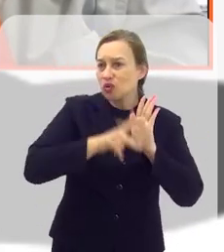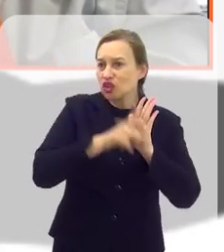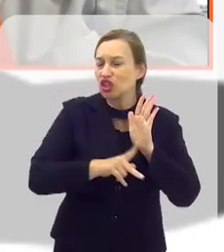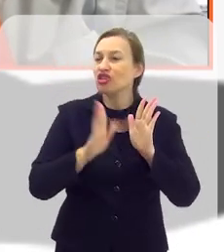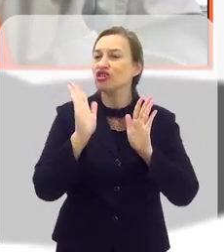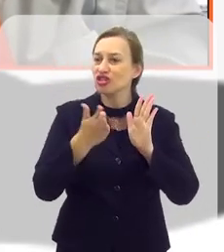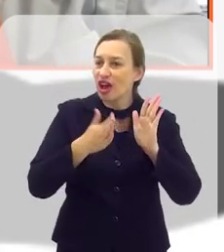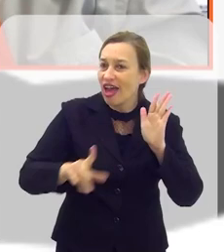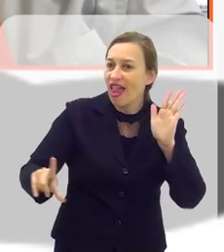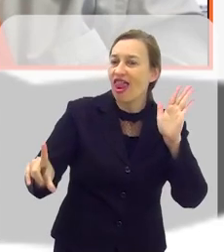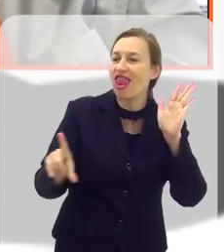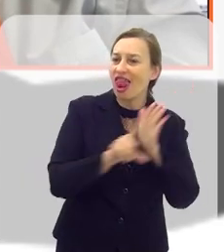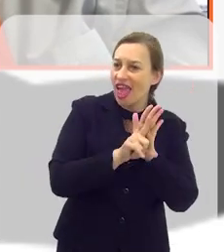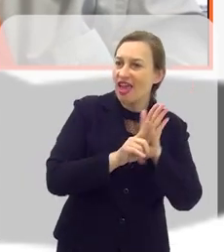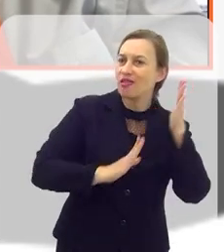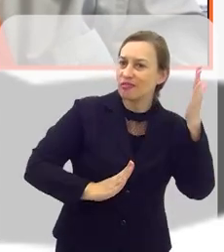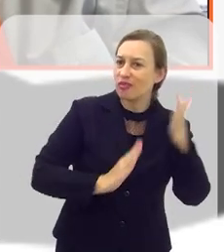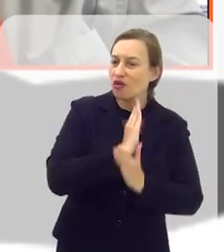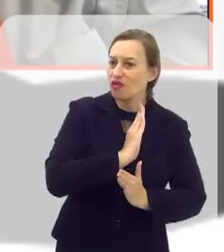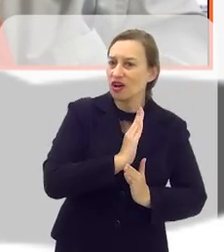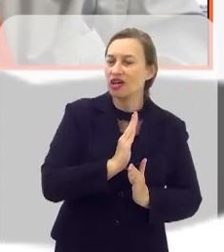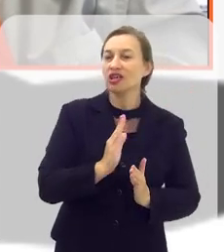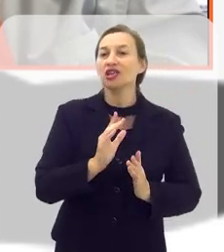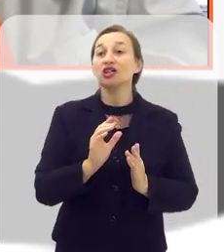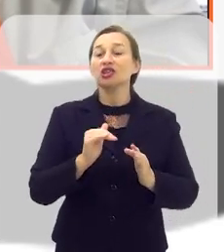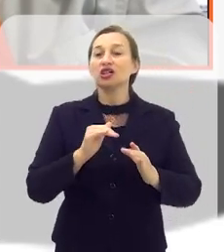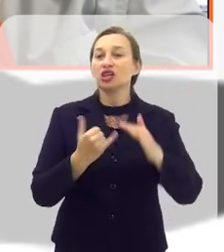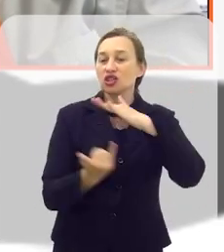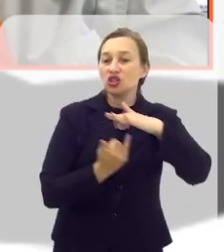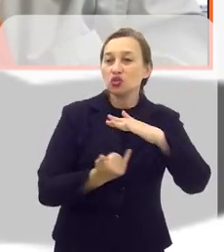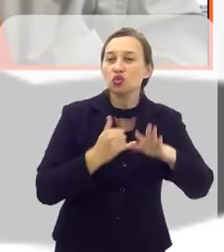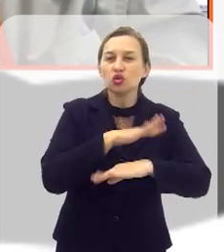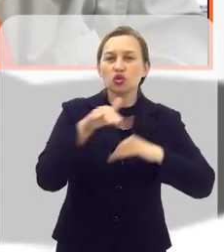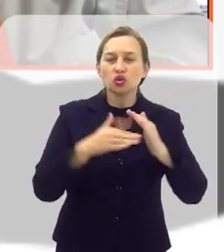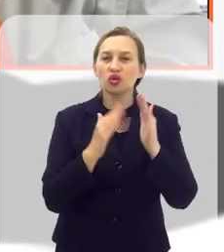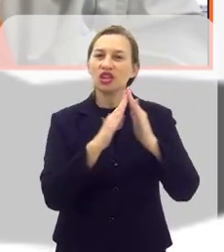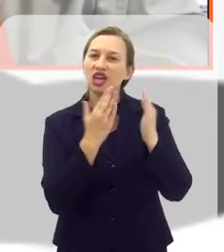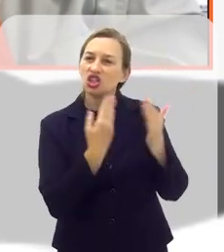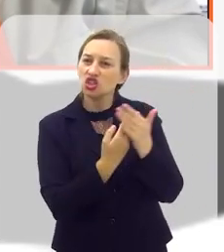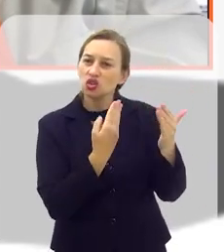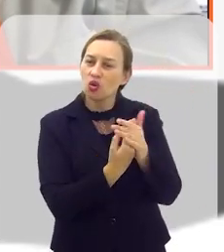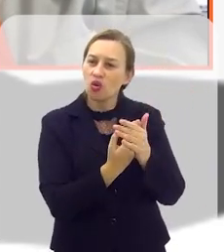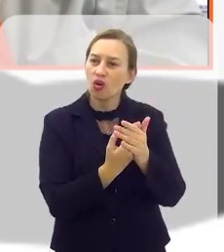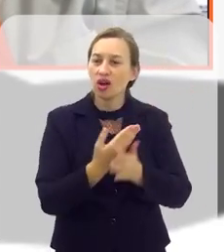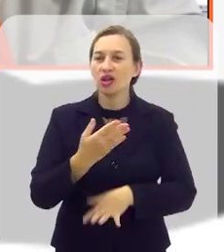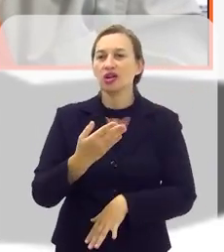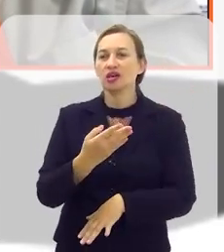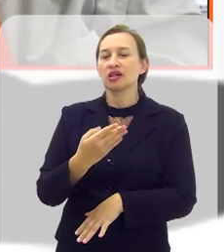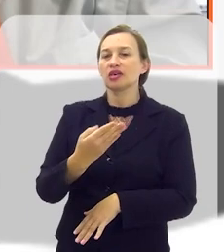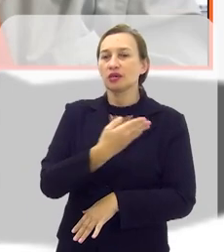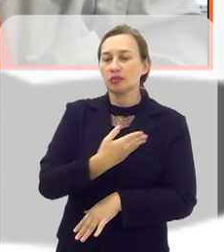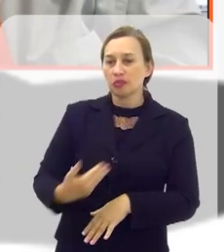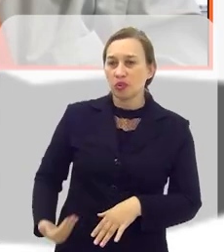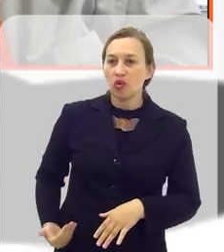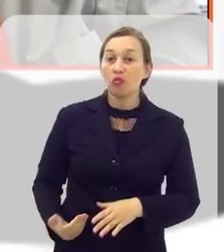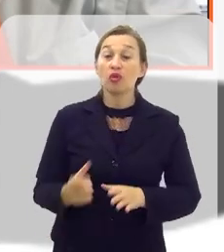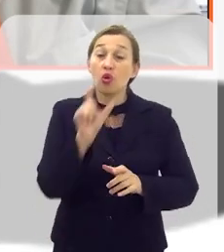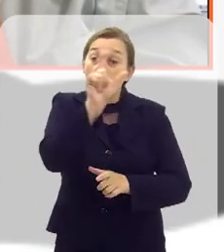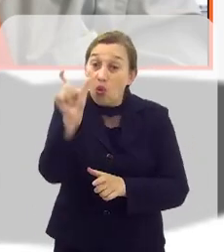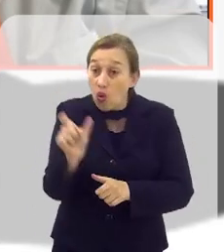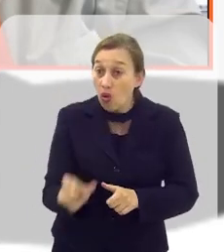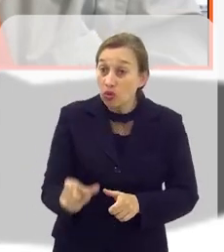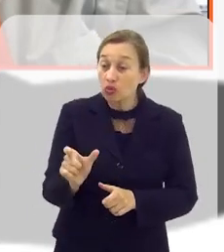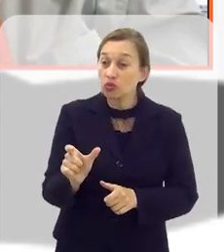esse projeto que virou lei sobre a lei que institui em todas as escolas da rede pública do Estado o programa Coluna Reta da